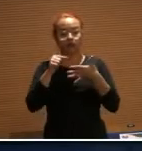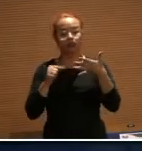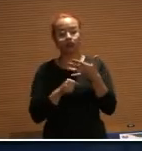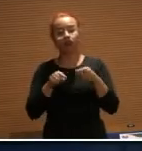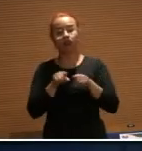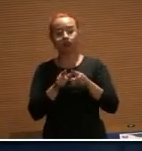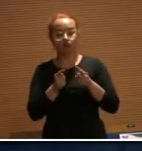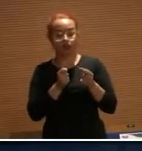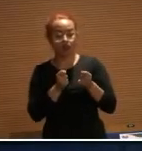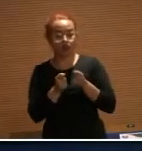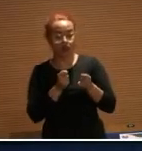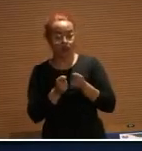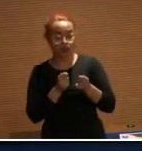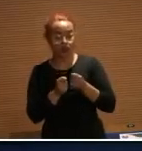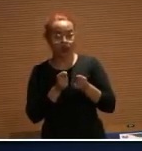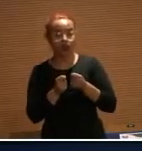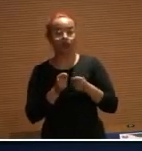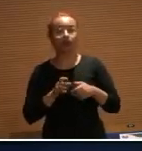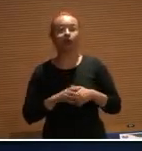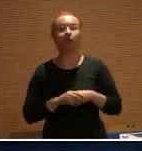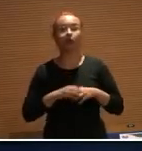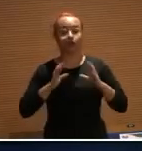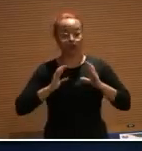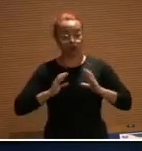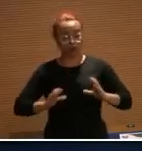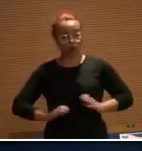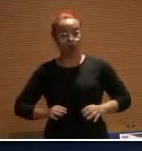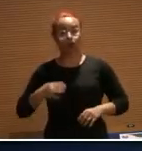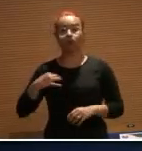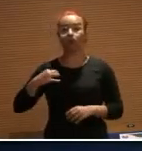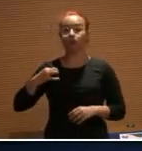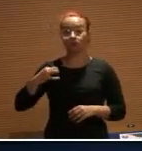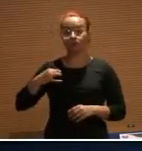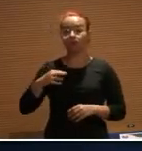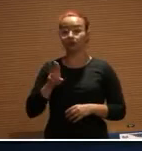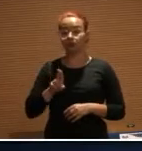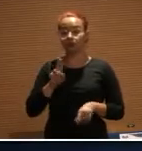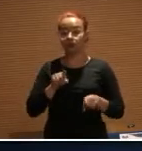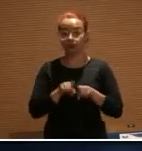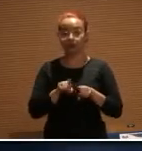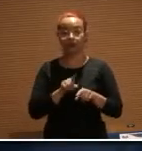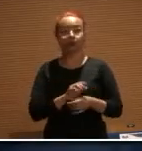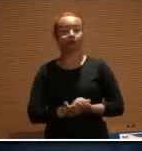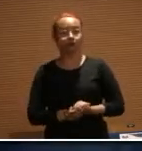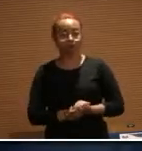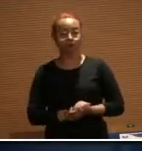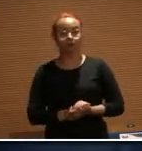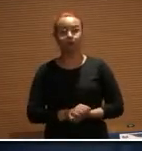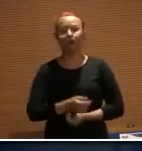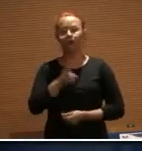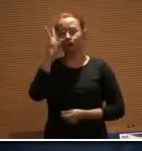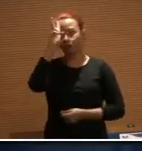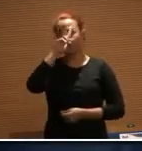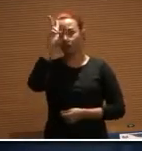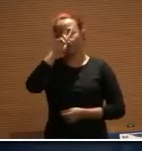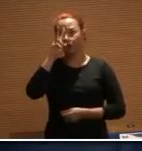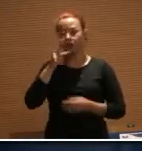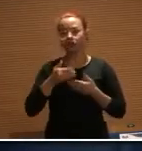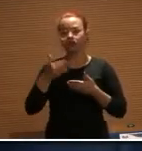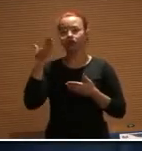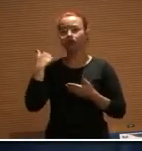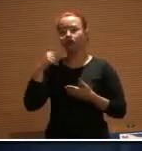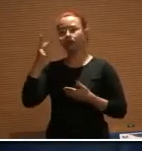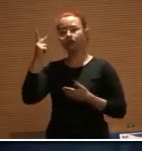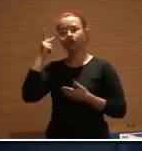conduta, de código de conduta ou vestimentos. Eu me recordo numa inspeção em São Paulo, numa